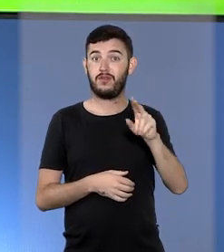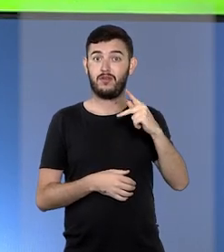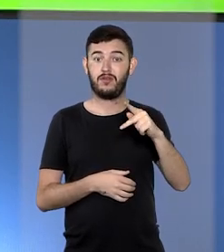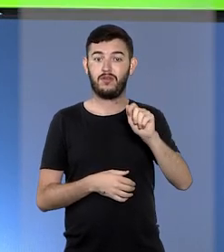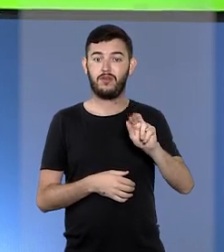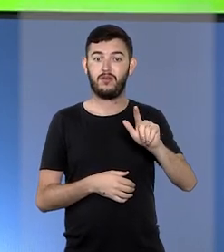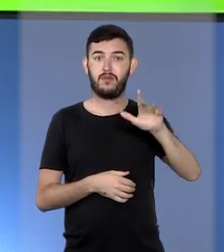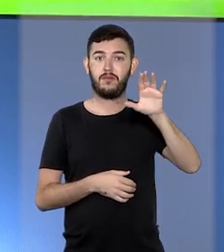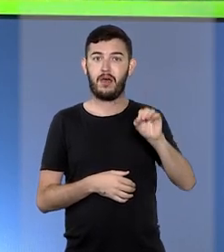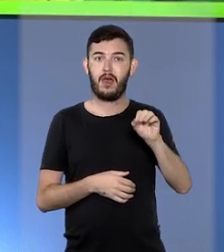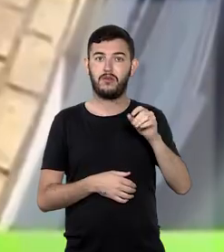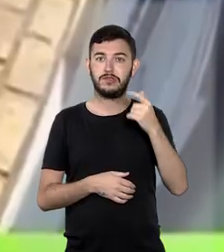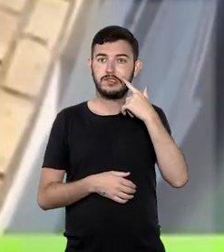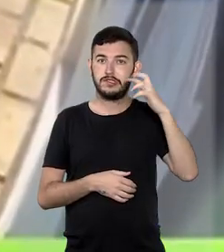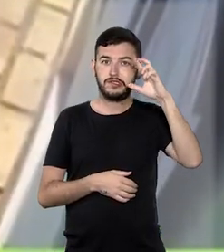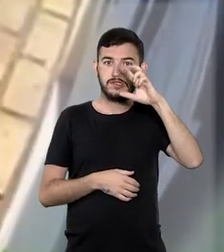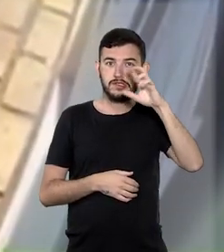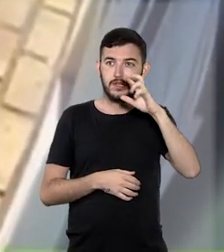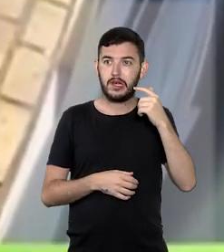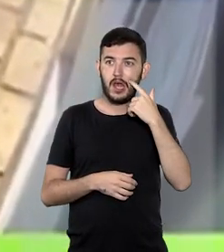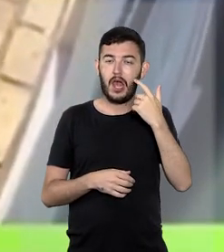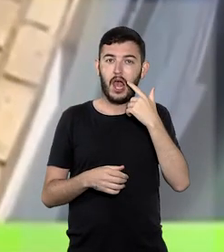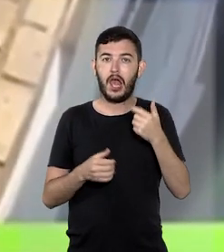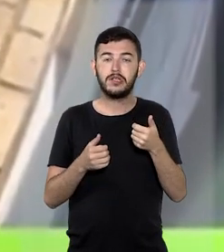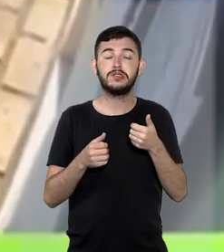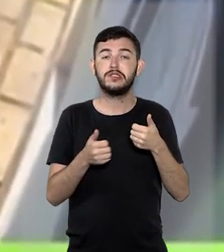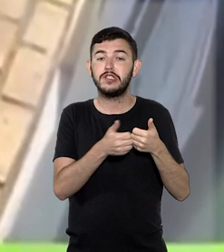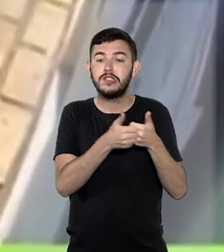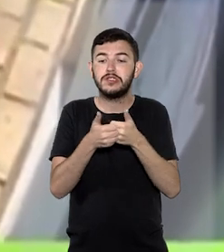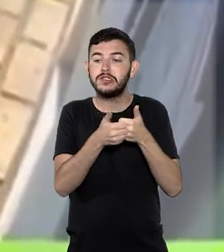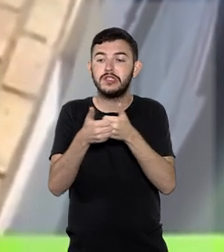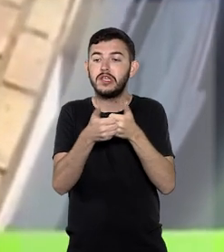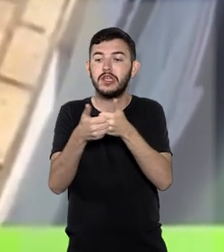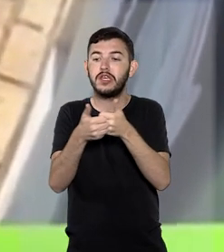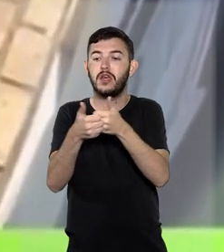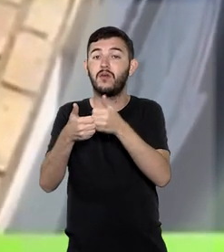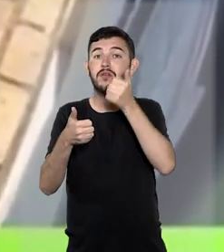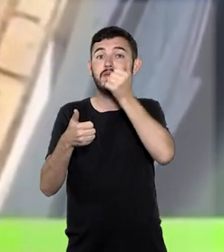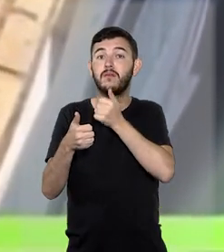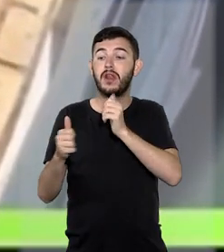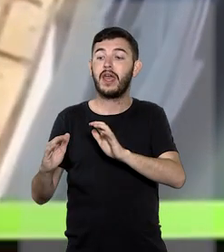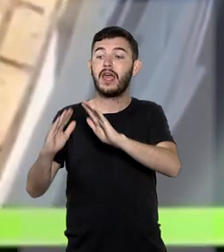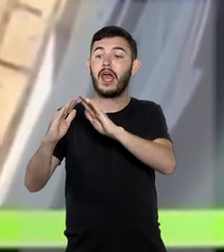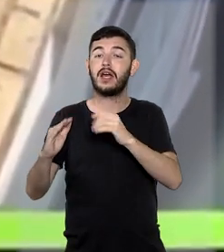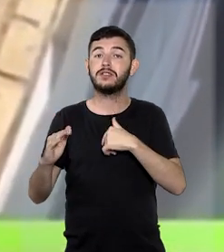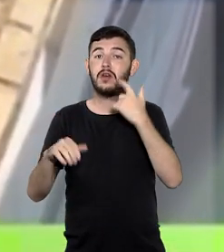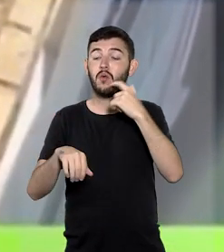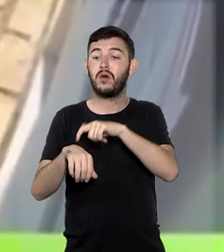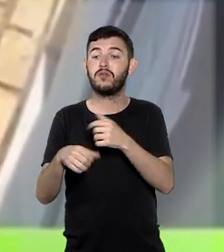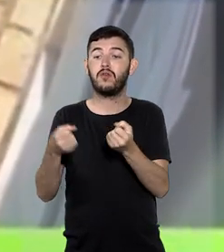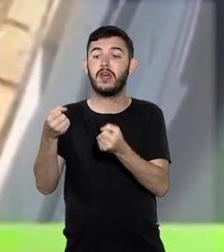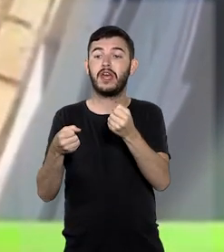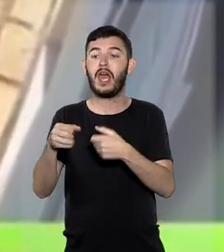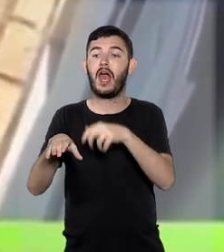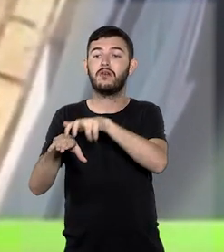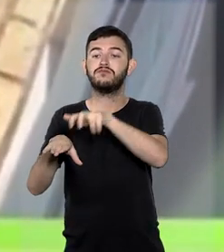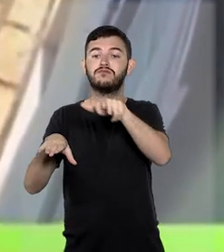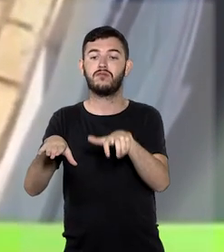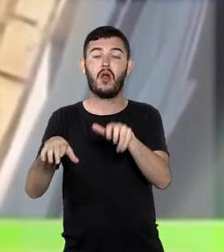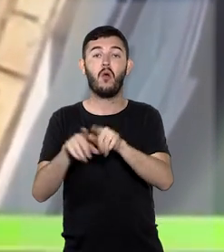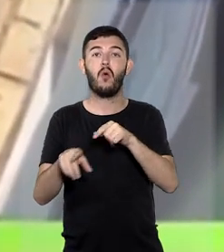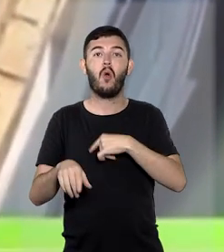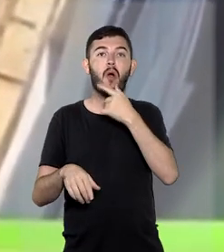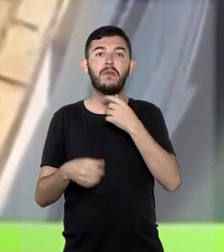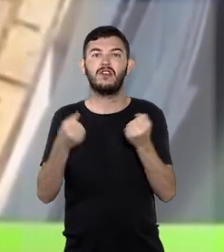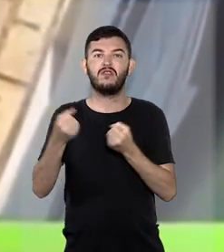Ricardo Moraes Milhomen seguiu Tatiana Fernandes Machado Matsunaga até a casa dela. Quando a vítima desceu do veículo, ele